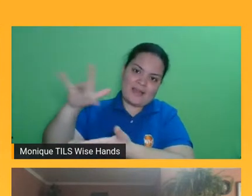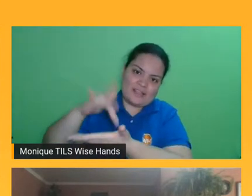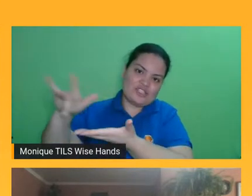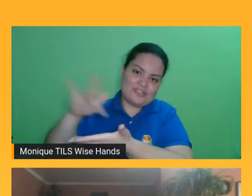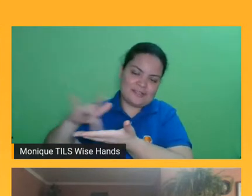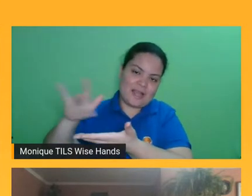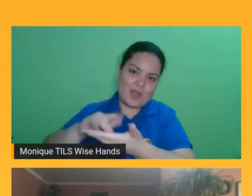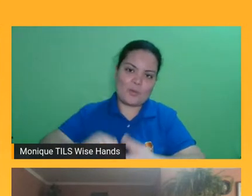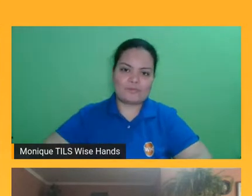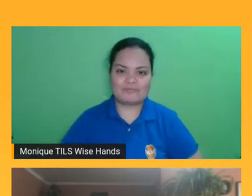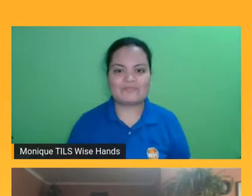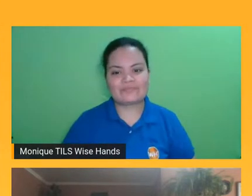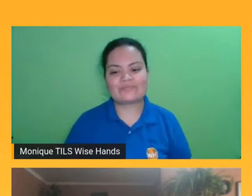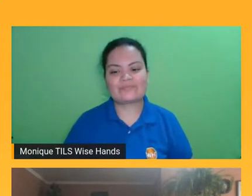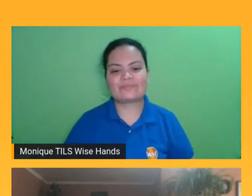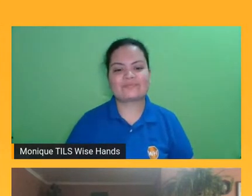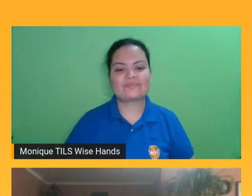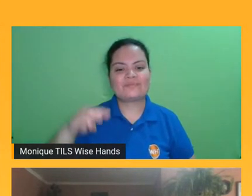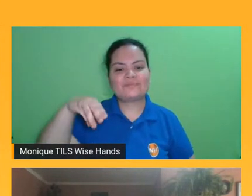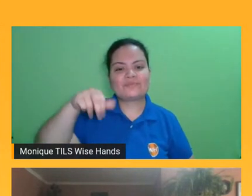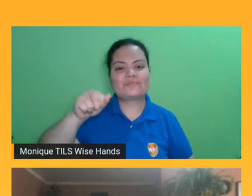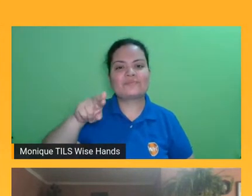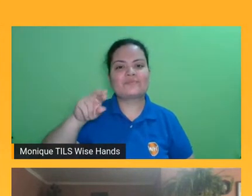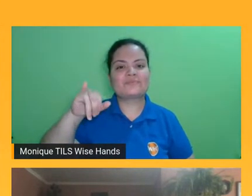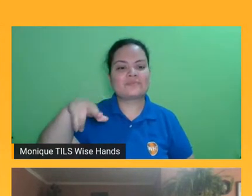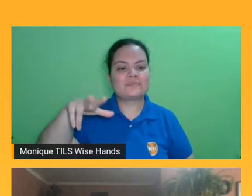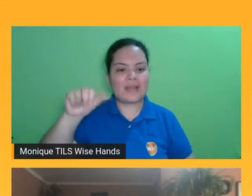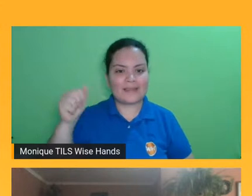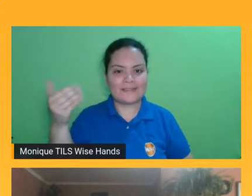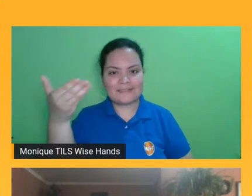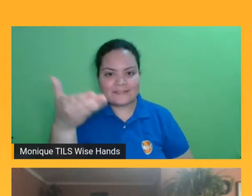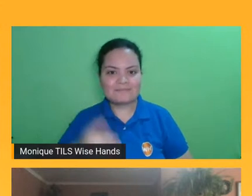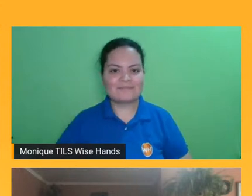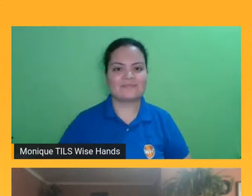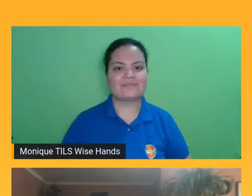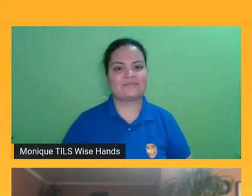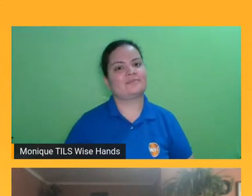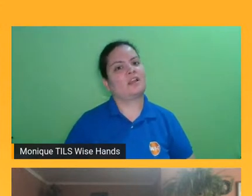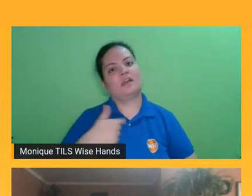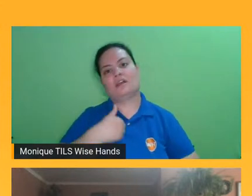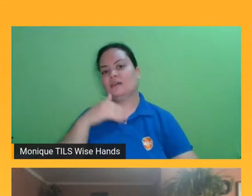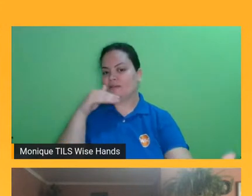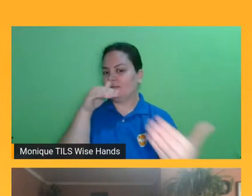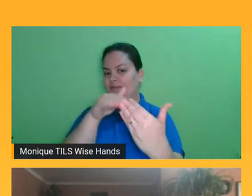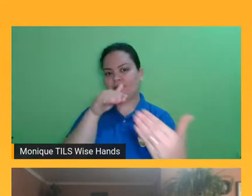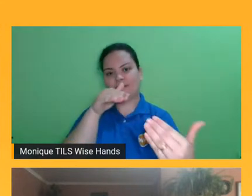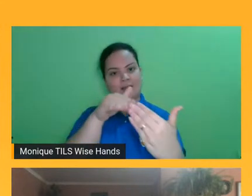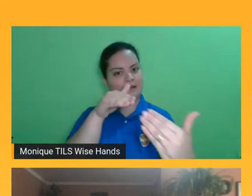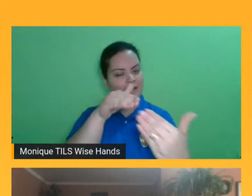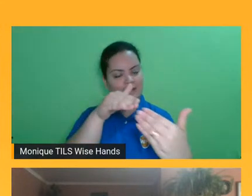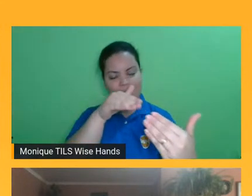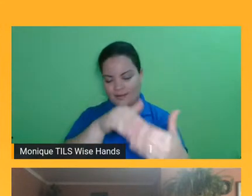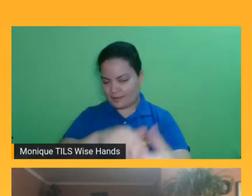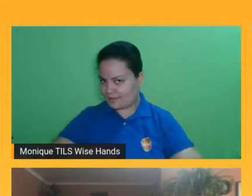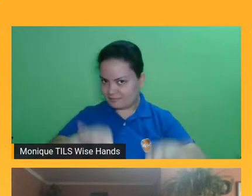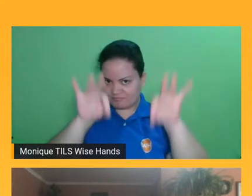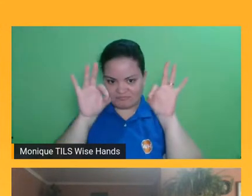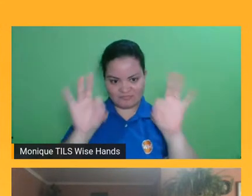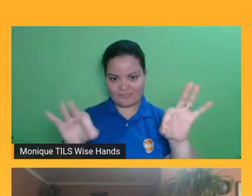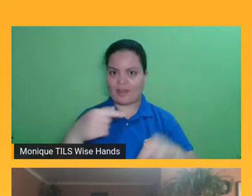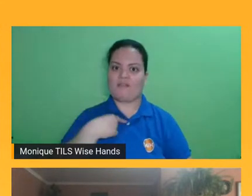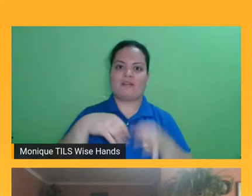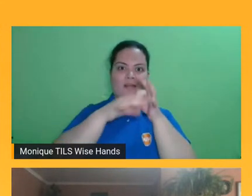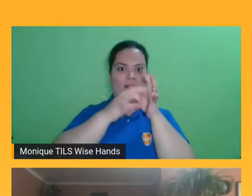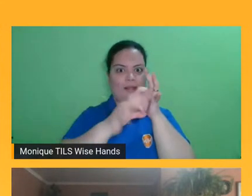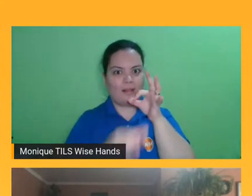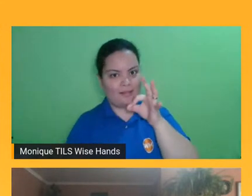Legal, Marina, quer complementar? Eu concordo totalmente com tudo que a Mariana falou aqui, então nem vou me alongar muito,